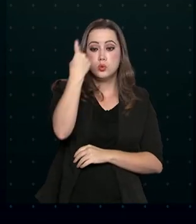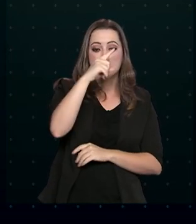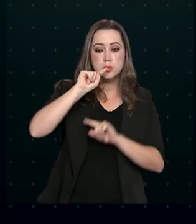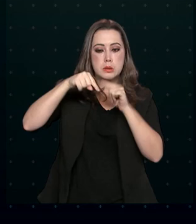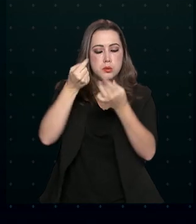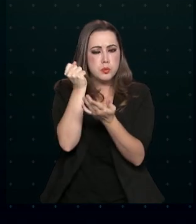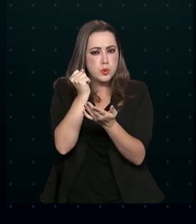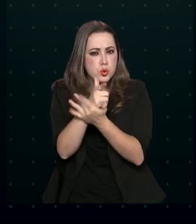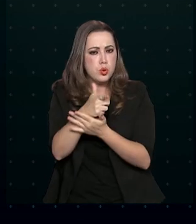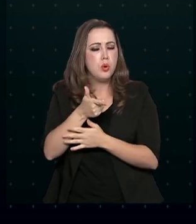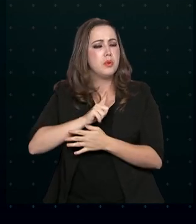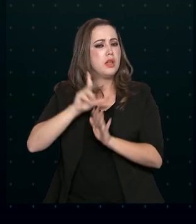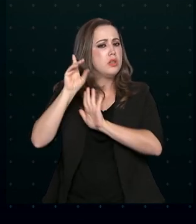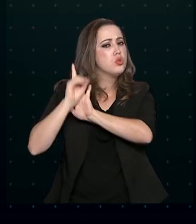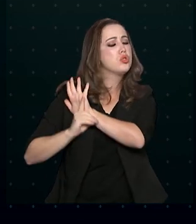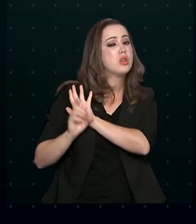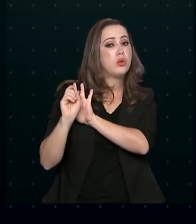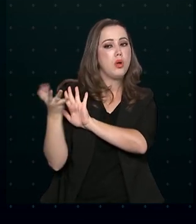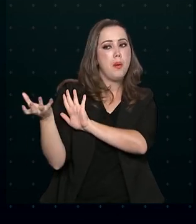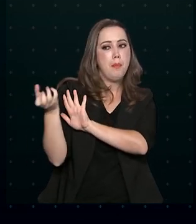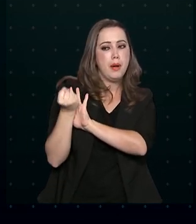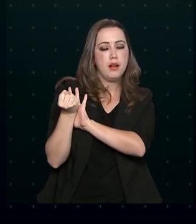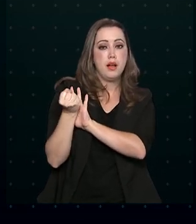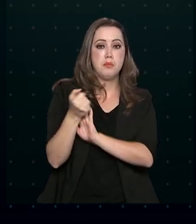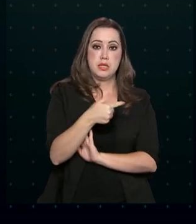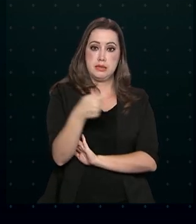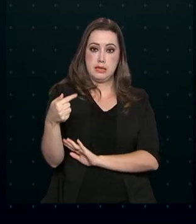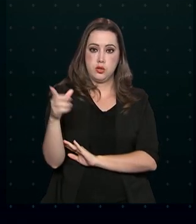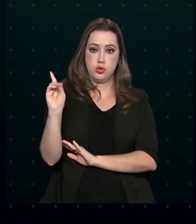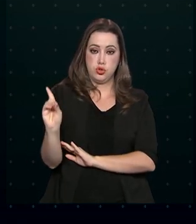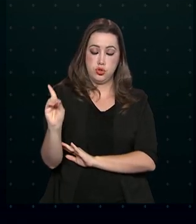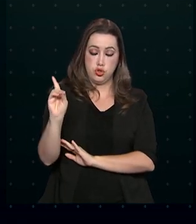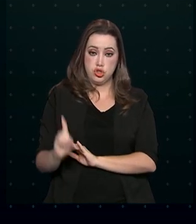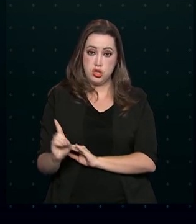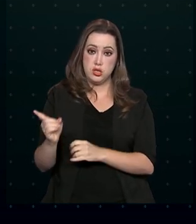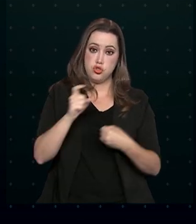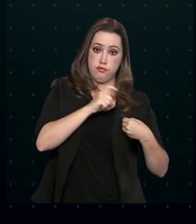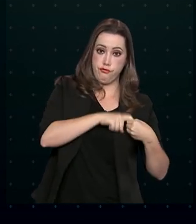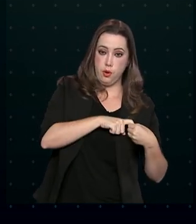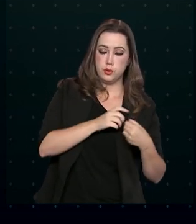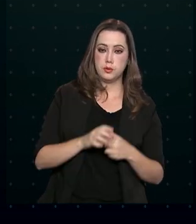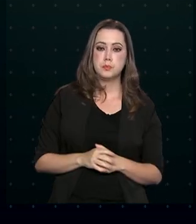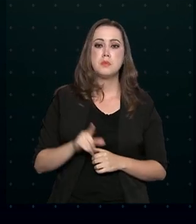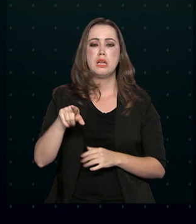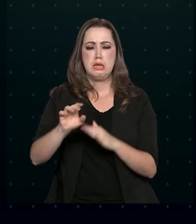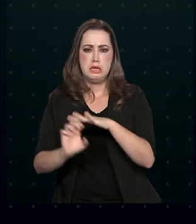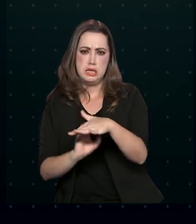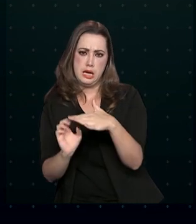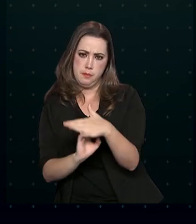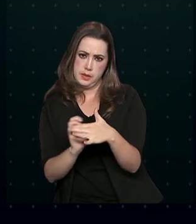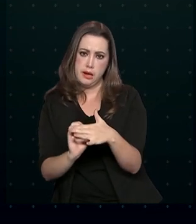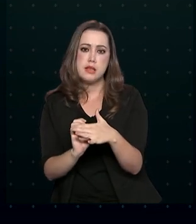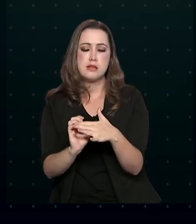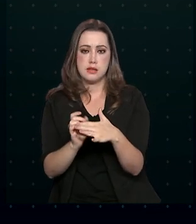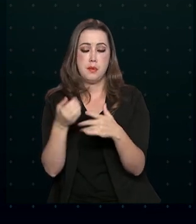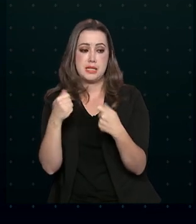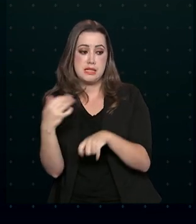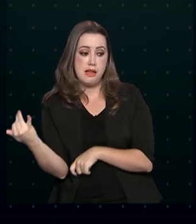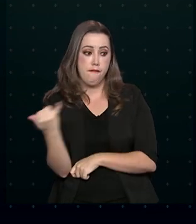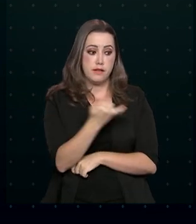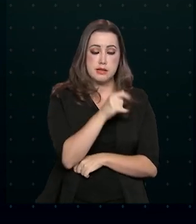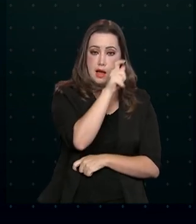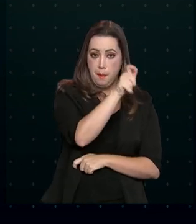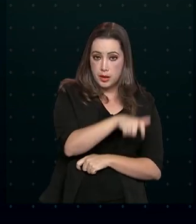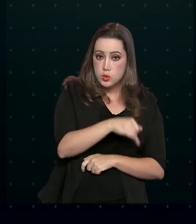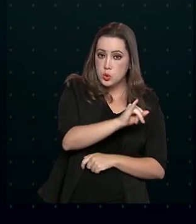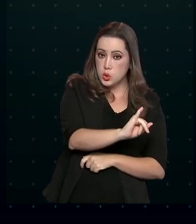compra, ele tem direito ao reembolso no prazo de sete dias. A companhia aérea, por sua vez, tem um dia para avisar ao passageiro